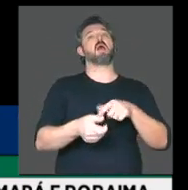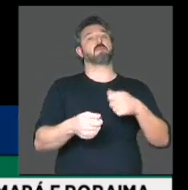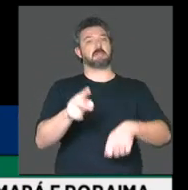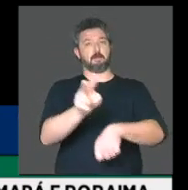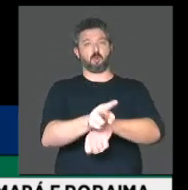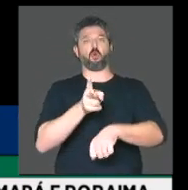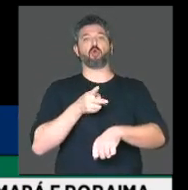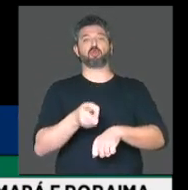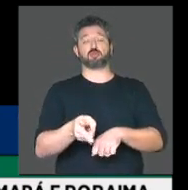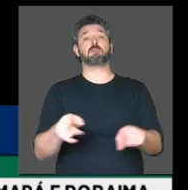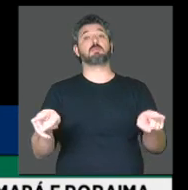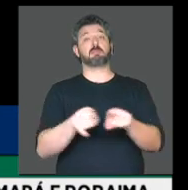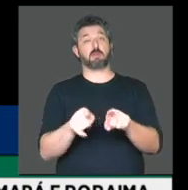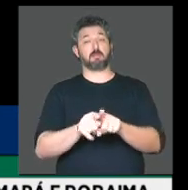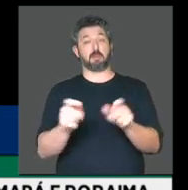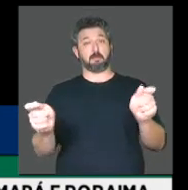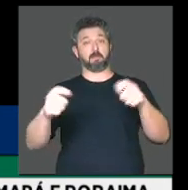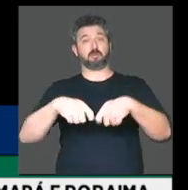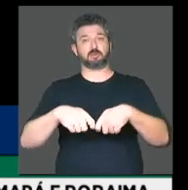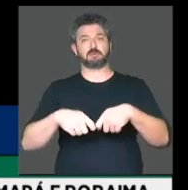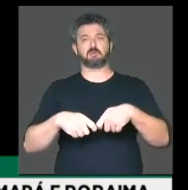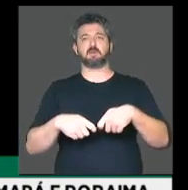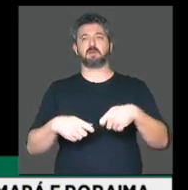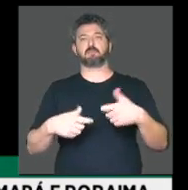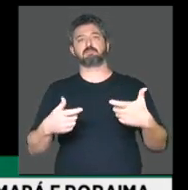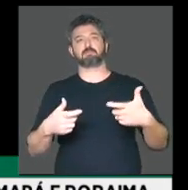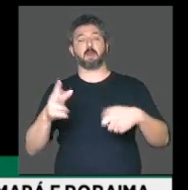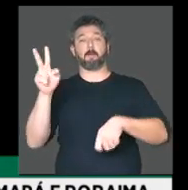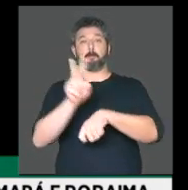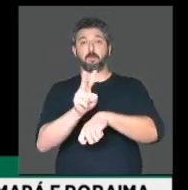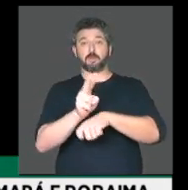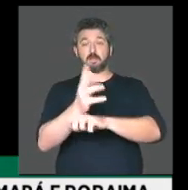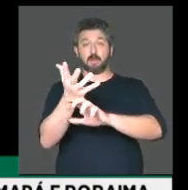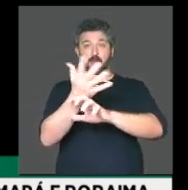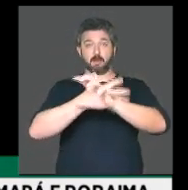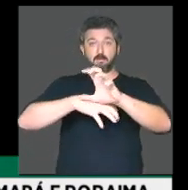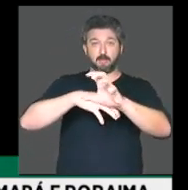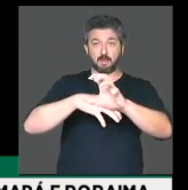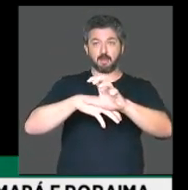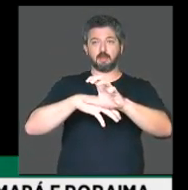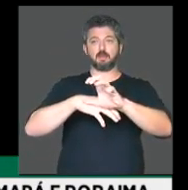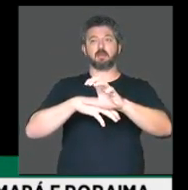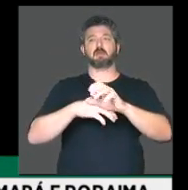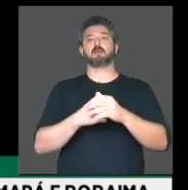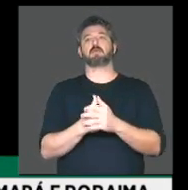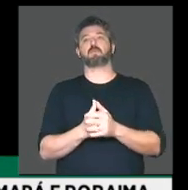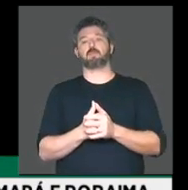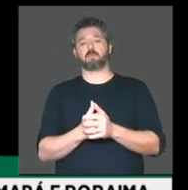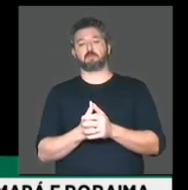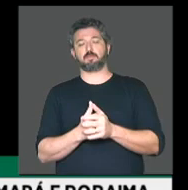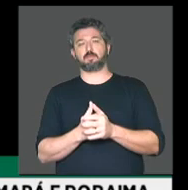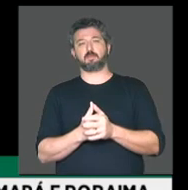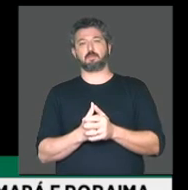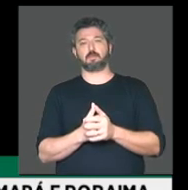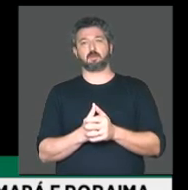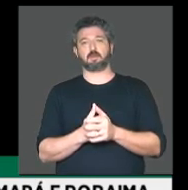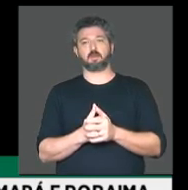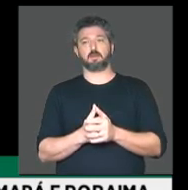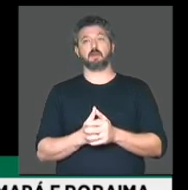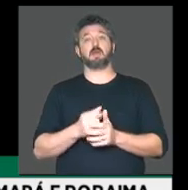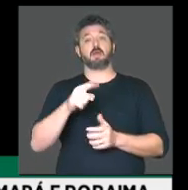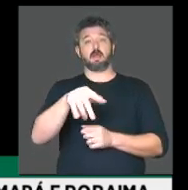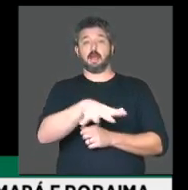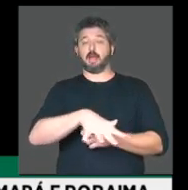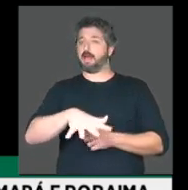possibilidades de ampliação de proteção ambiental, de reservas de proteção ambiental são